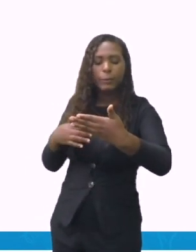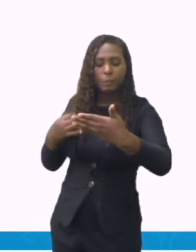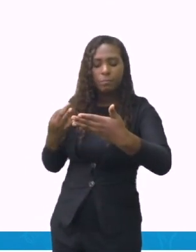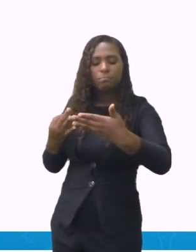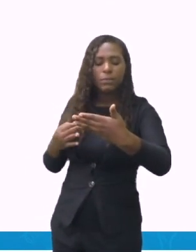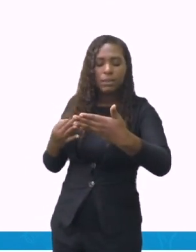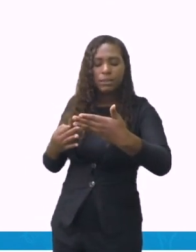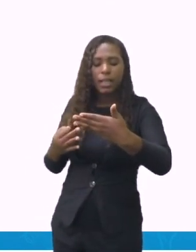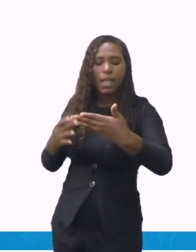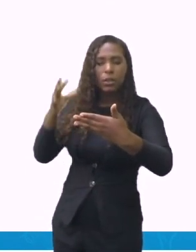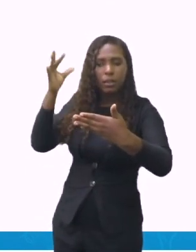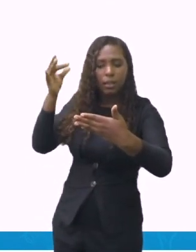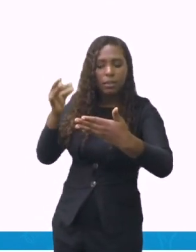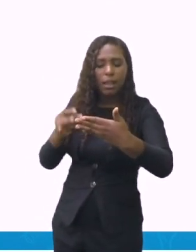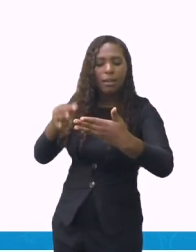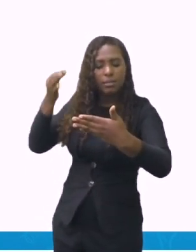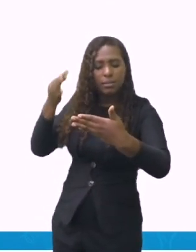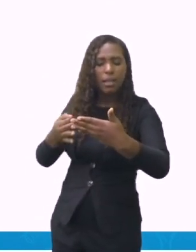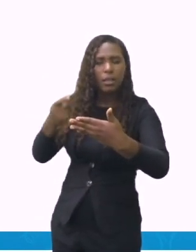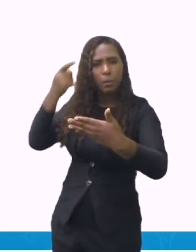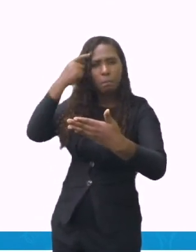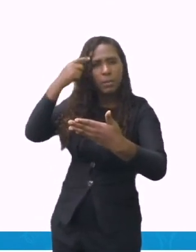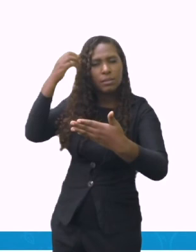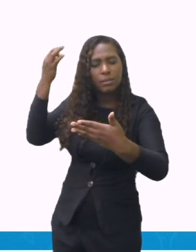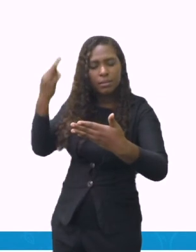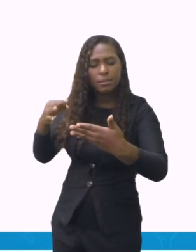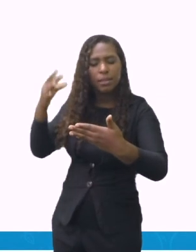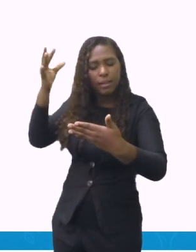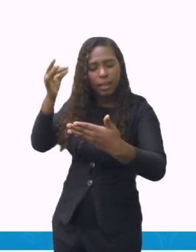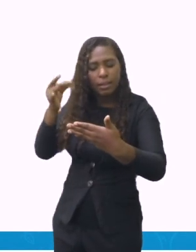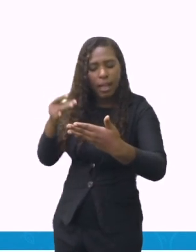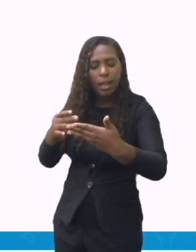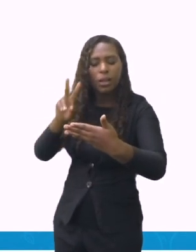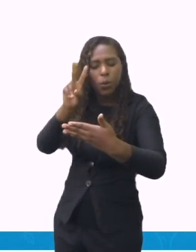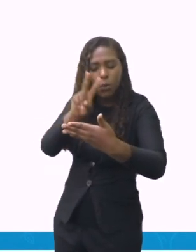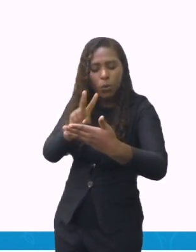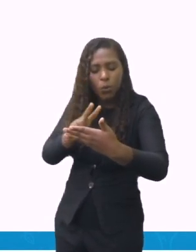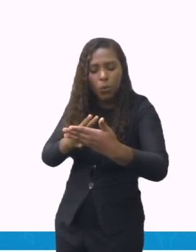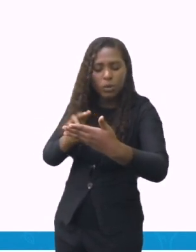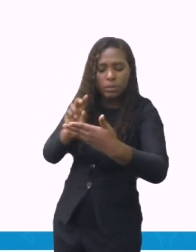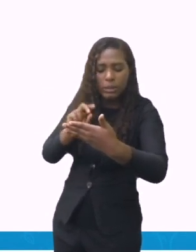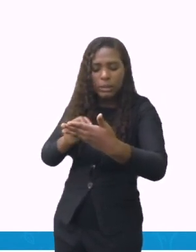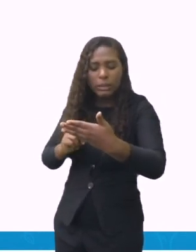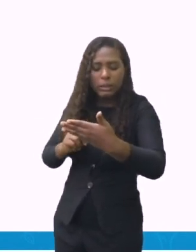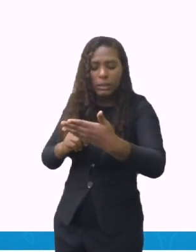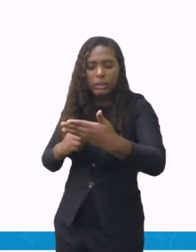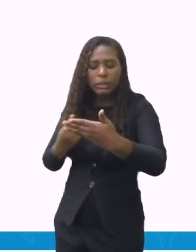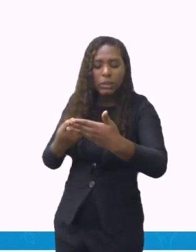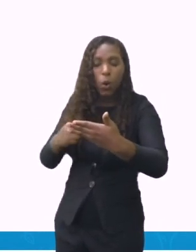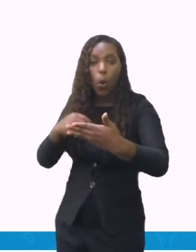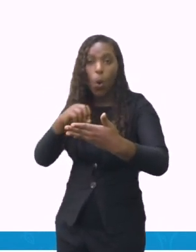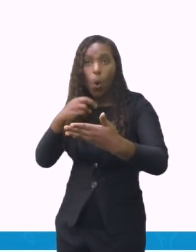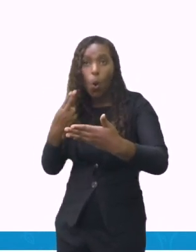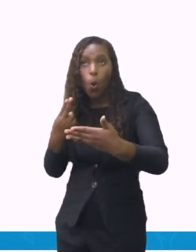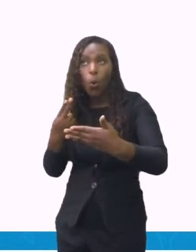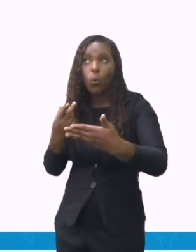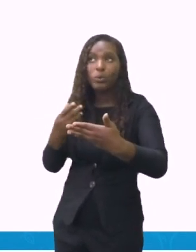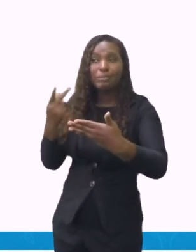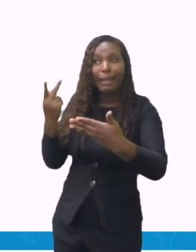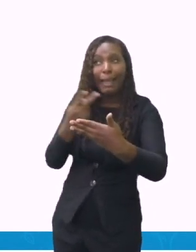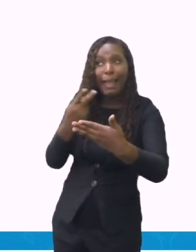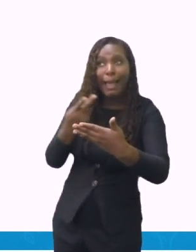Será que eu realmente pensei em todos os detalhes que seriam necessários, ou que serão necessários para fazer essa